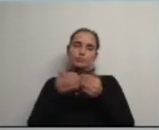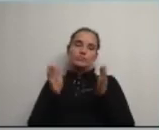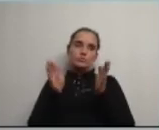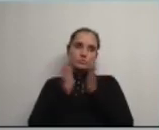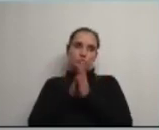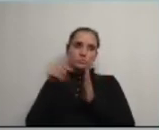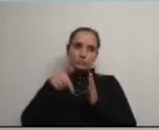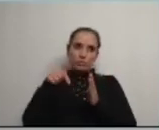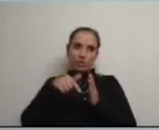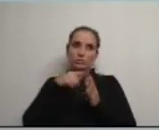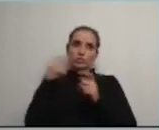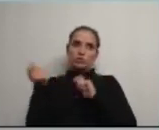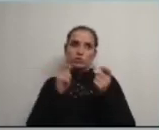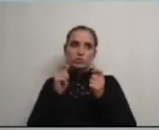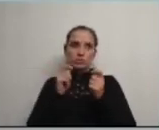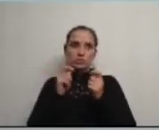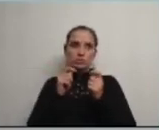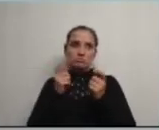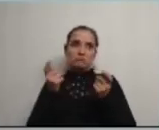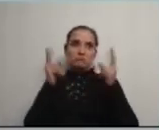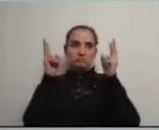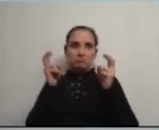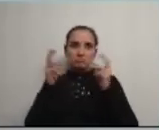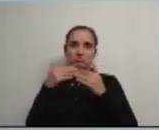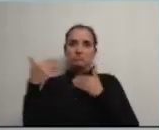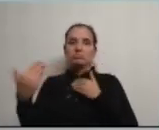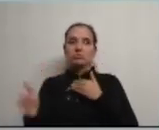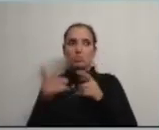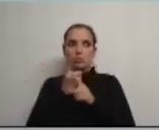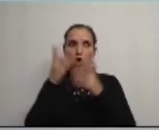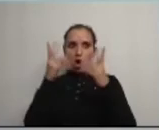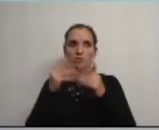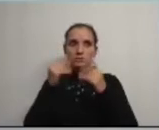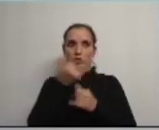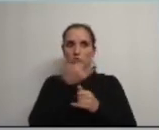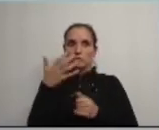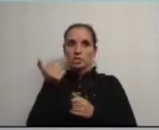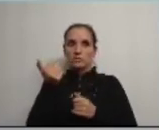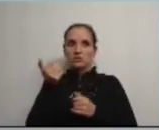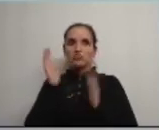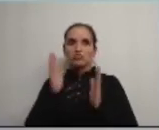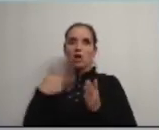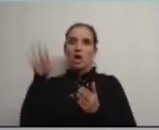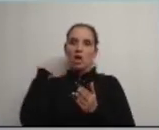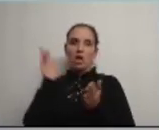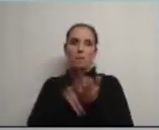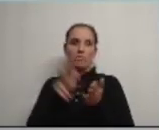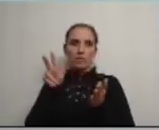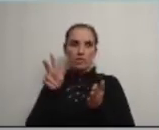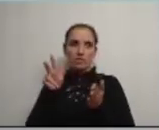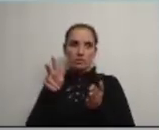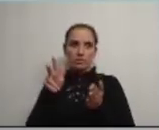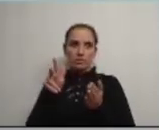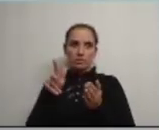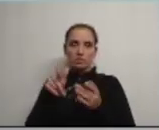que hoje aqui for discutido é extemporâneo visto que o orçamento para 2015 já foi aprovado em sede